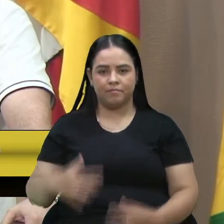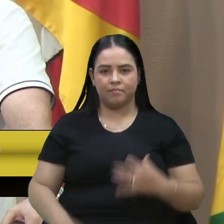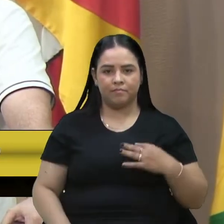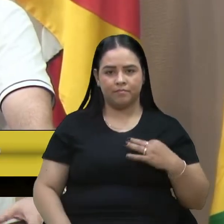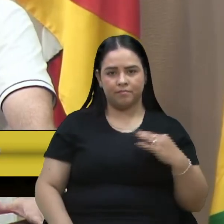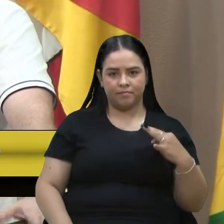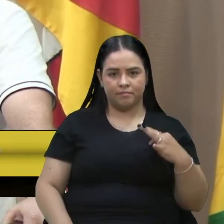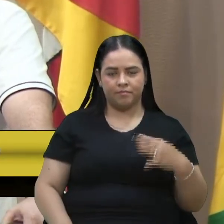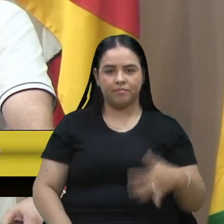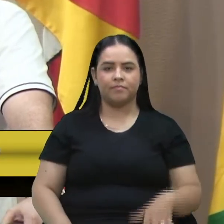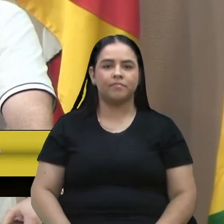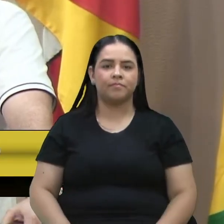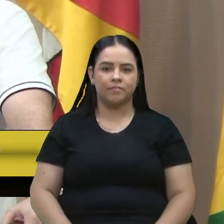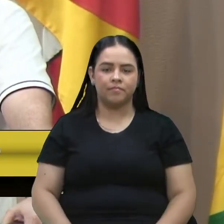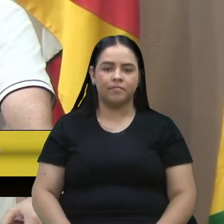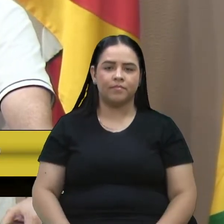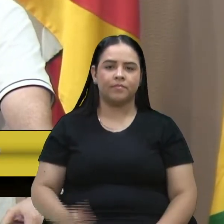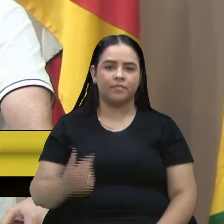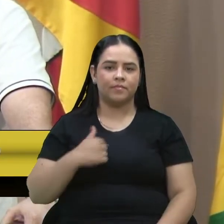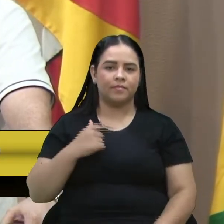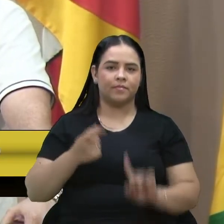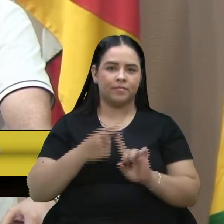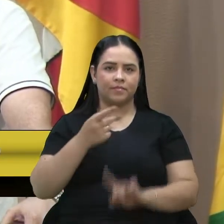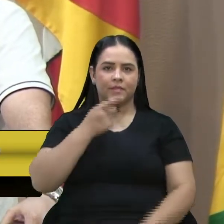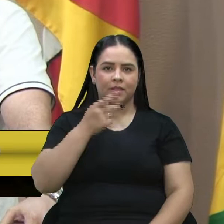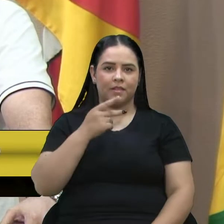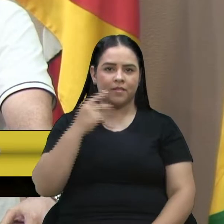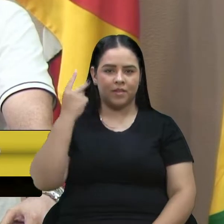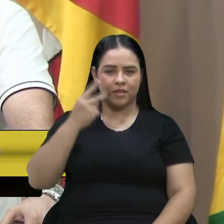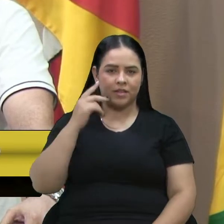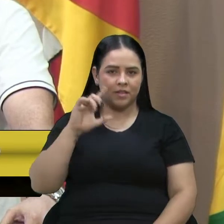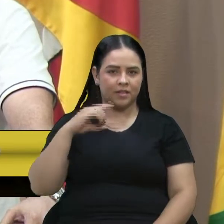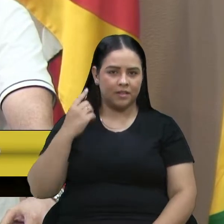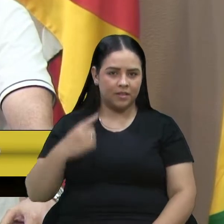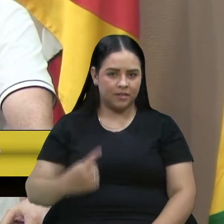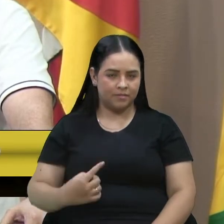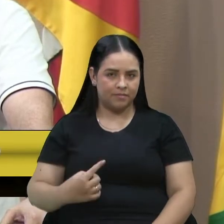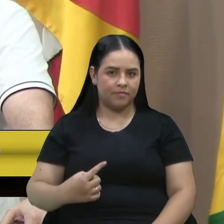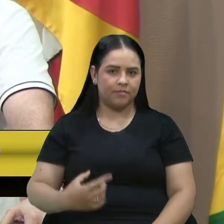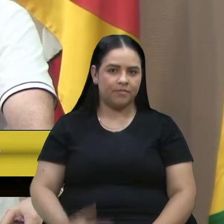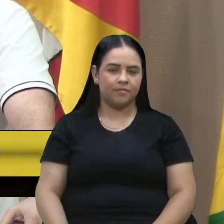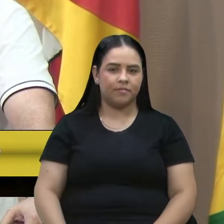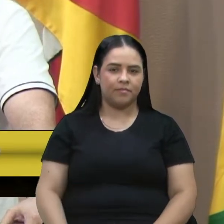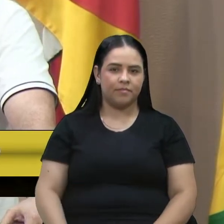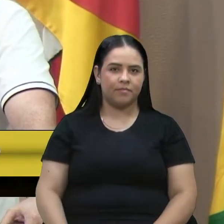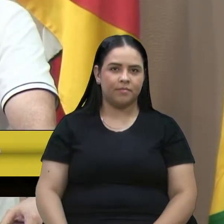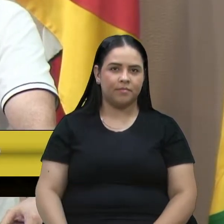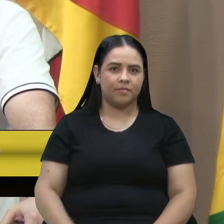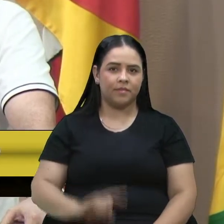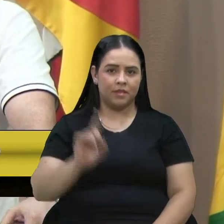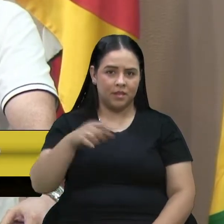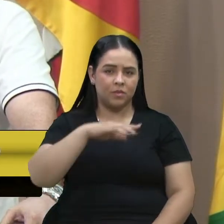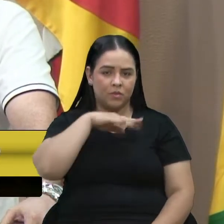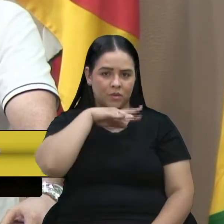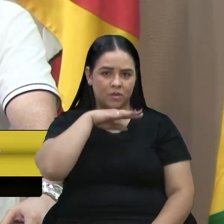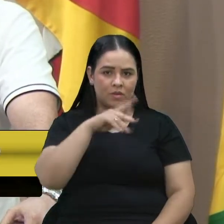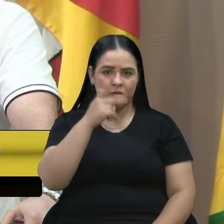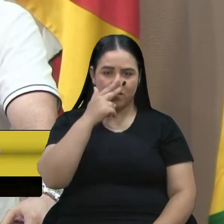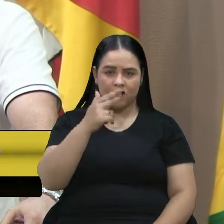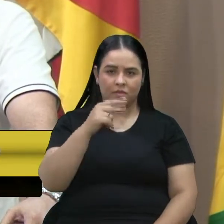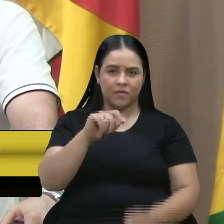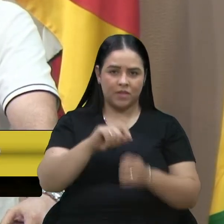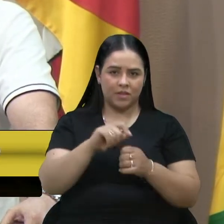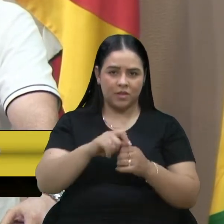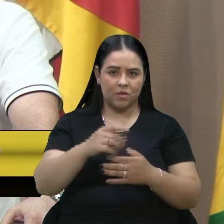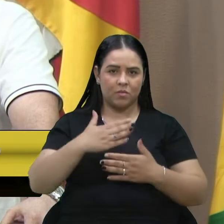e vou primeiramente falar para a vereadora Denise Pessoa, que o pessoalizar é ruim, como foi feito comigo no